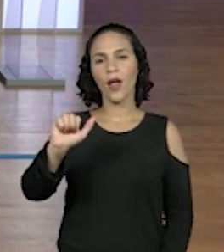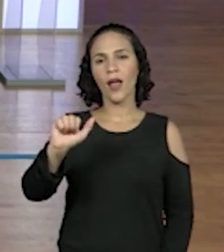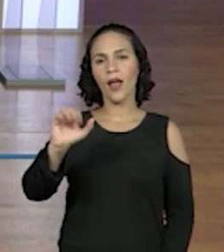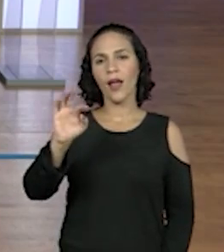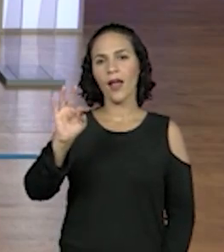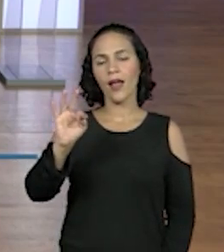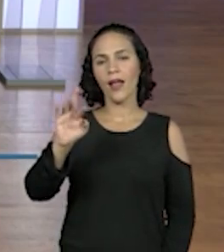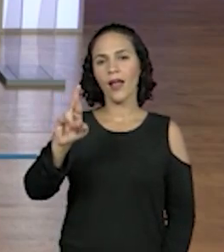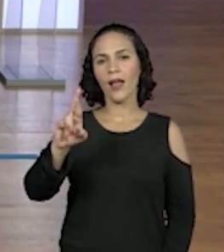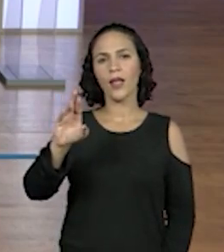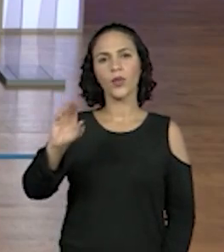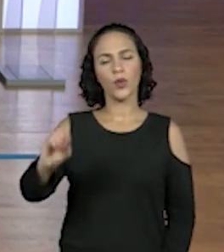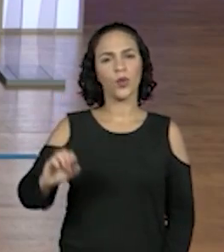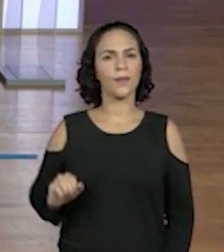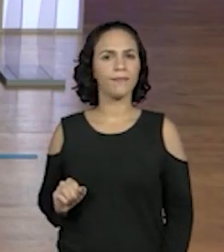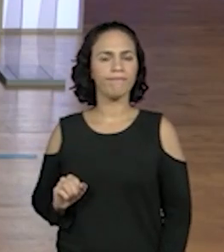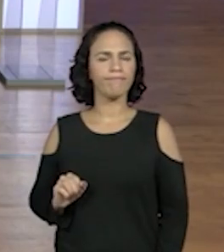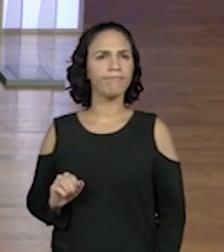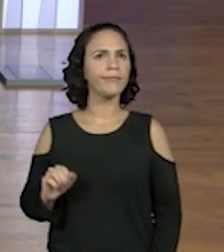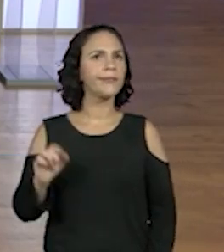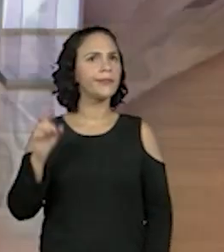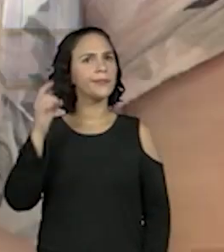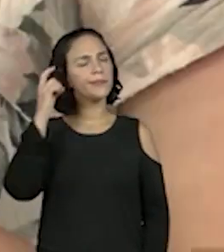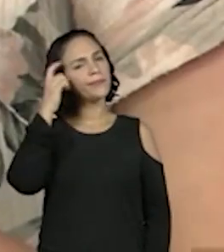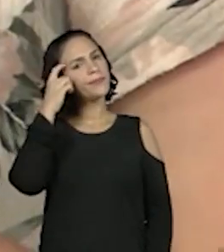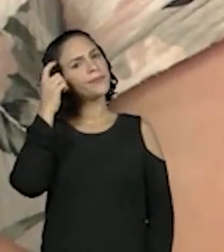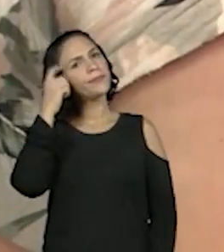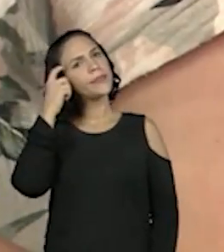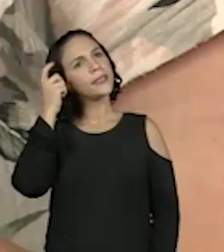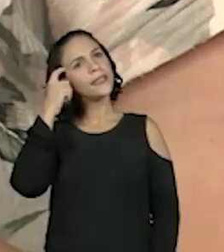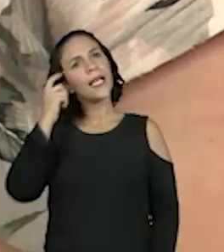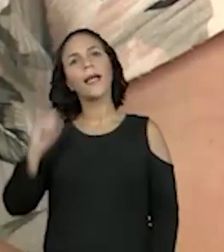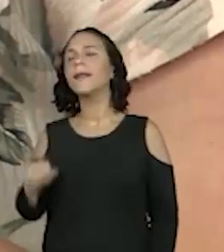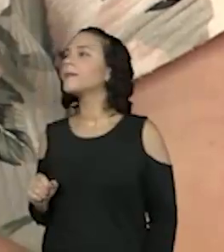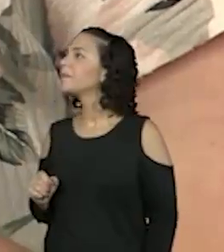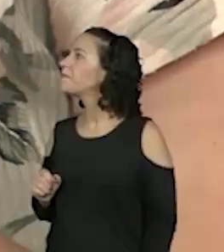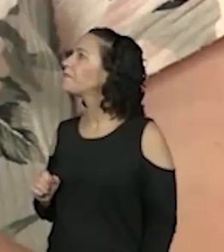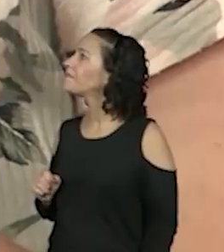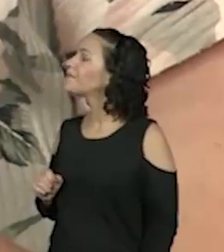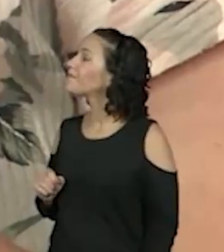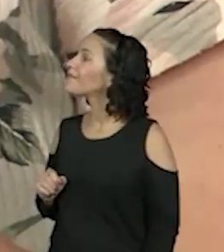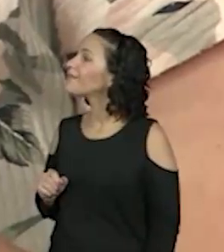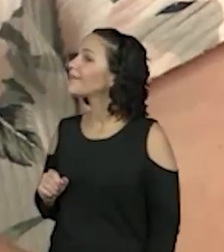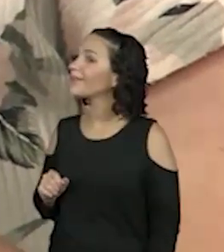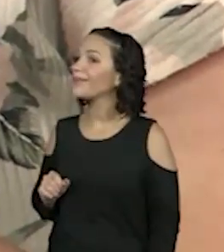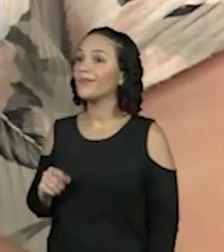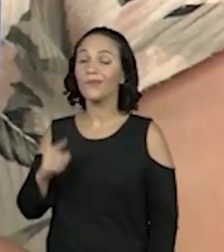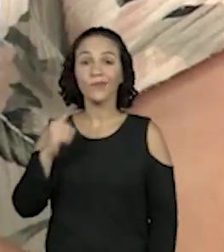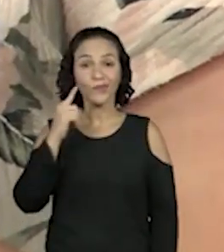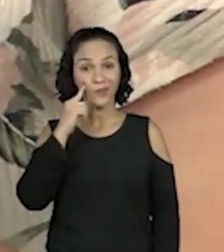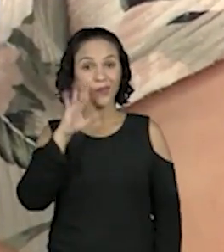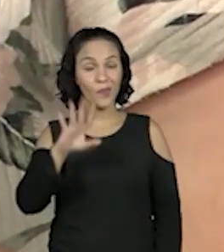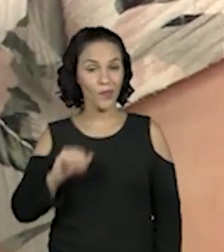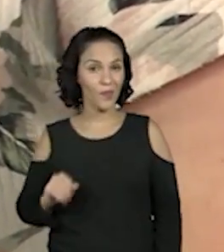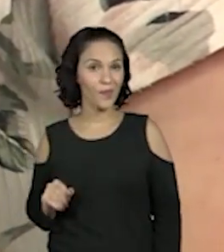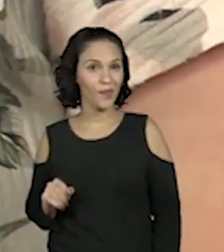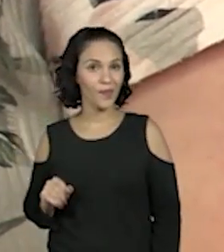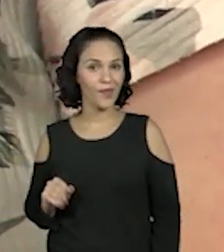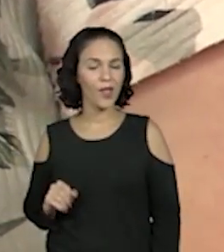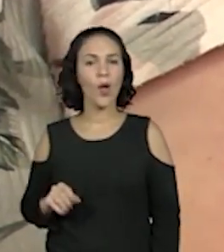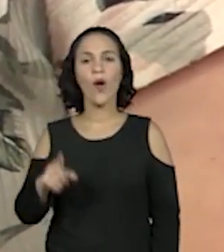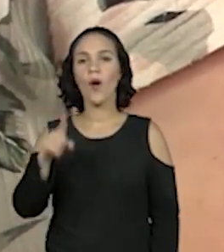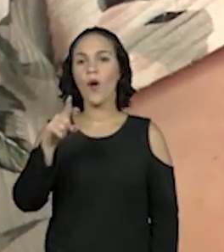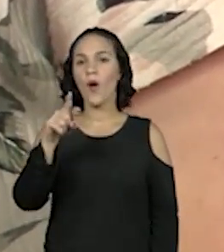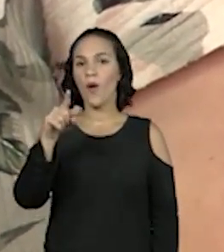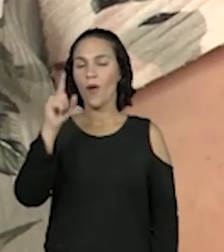Oitocentos e quatro. E aí? Tem que pensar um pouquinho, hein, criançada? Sim. Porque a gente vai precisar. A Profran já pegou ali, ó. O